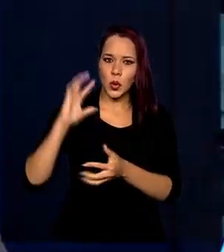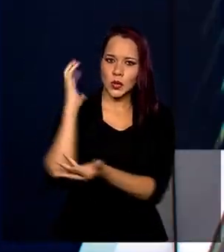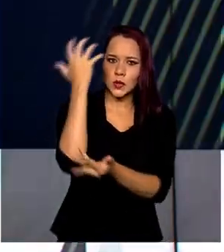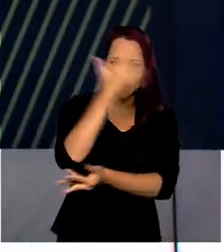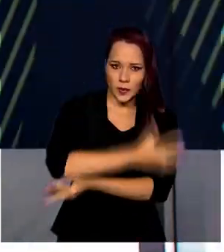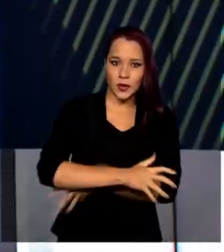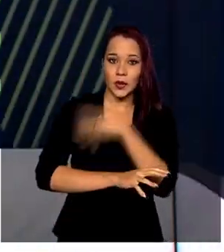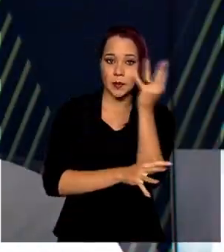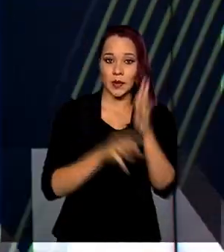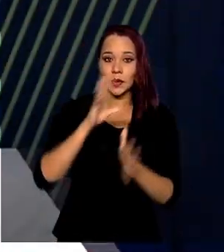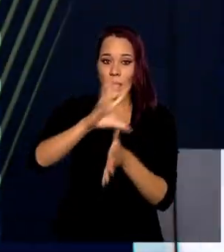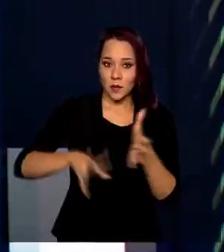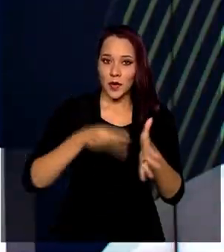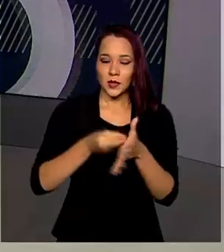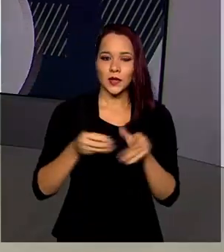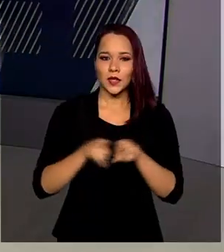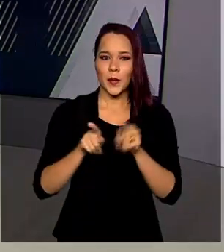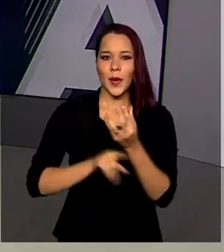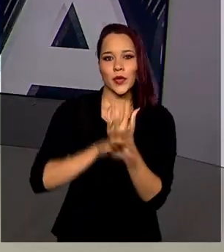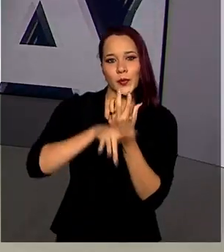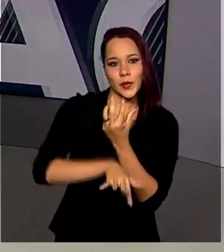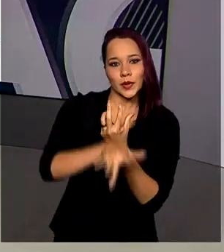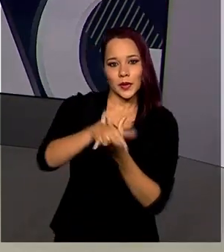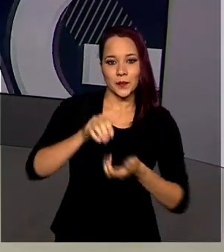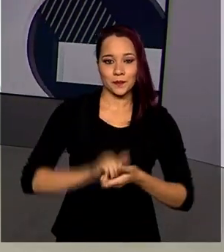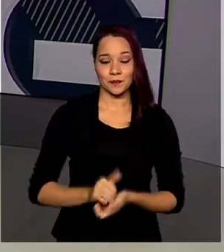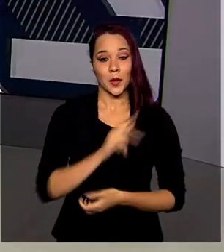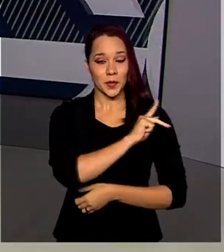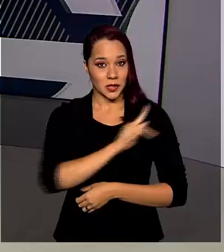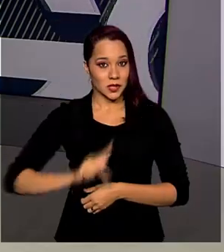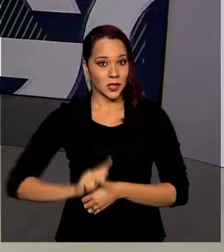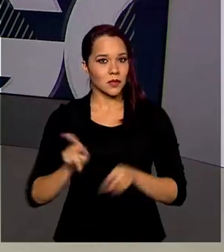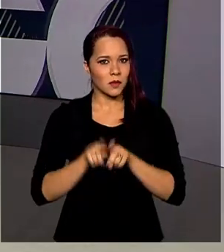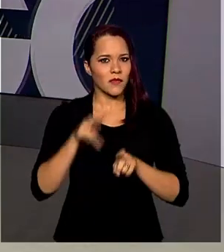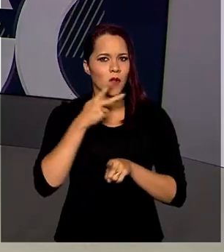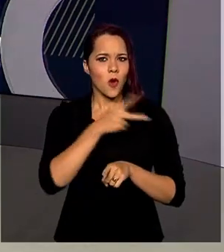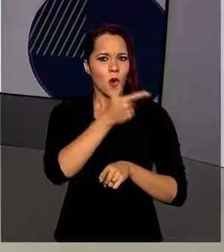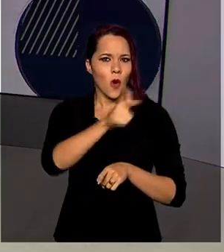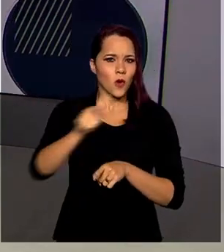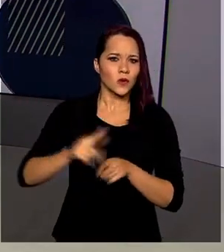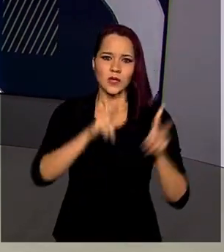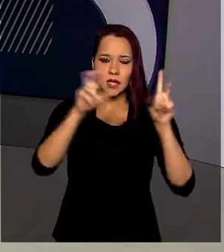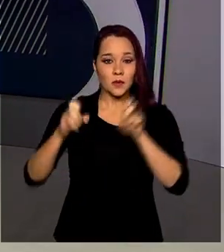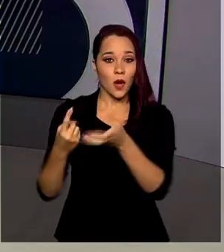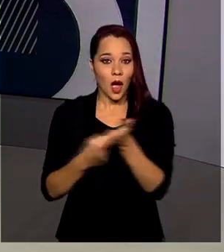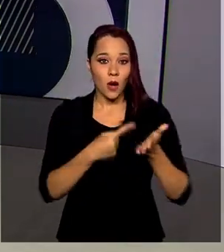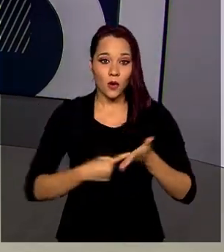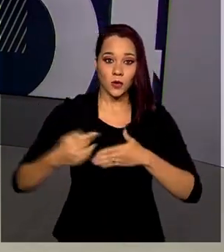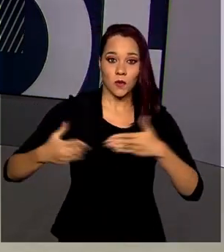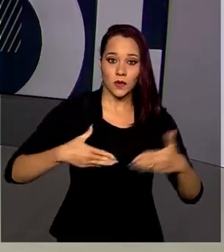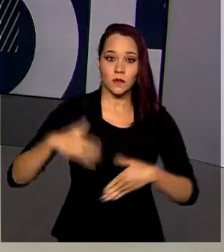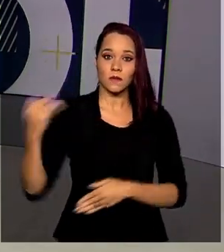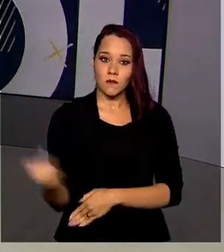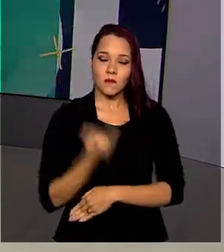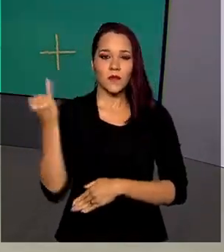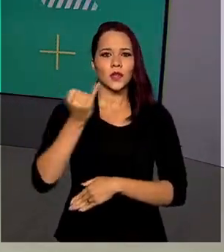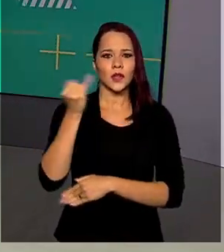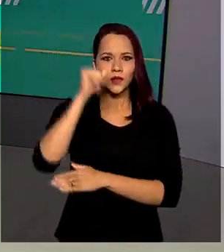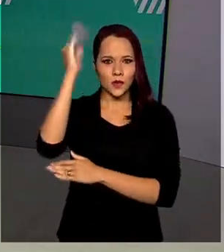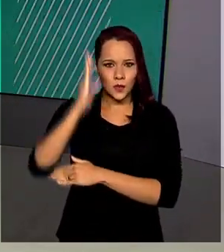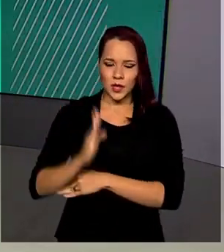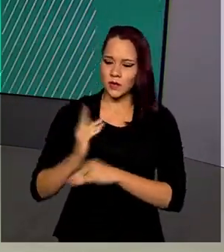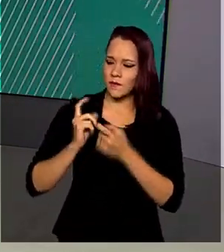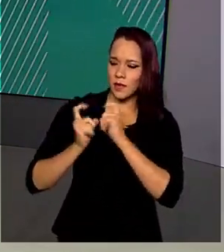Amazônia e no Pantanal. O presidente também abordou outros assuntos, como acordos comerciais importantes que o país vem